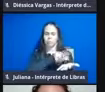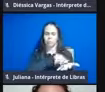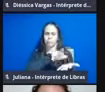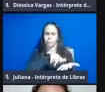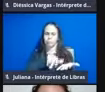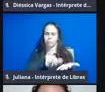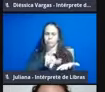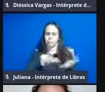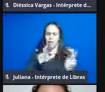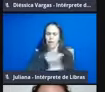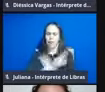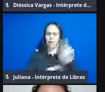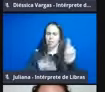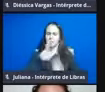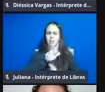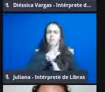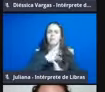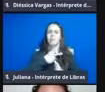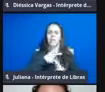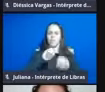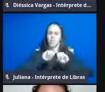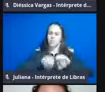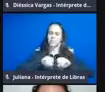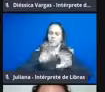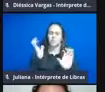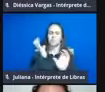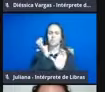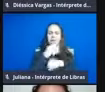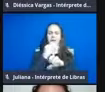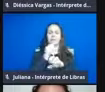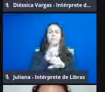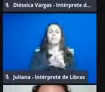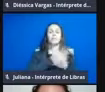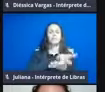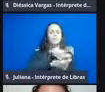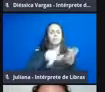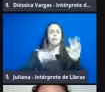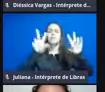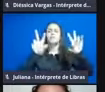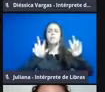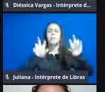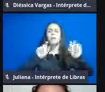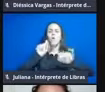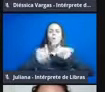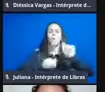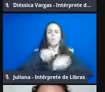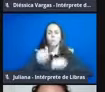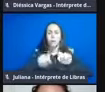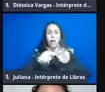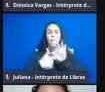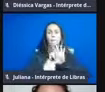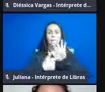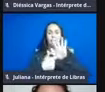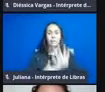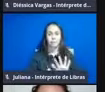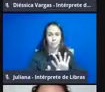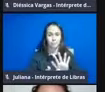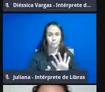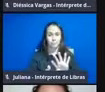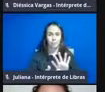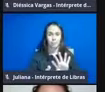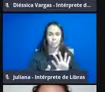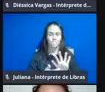relacionados ao ensino de ciências, e várias das temáticas que são trabalhadas, elas apresentam bastantes